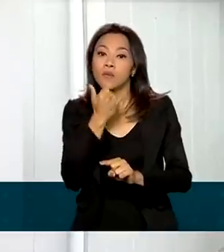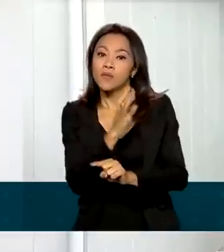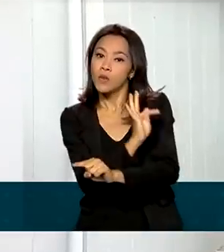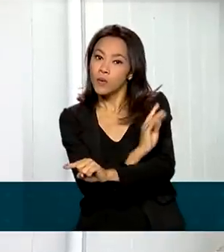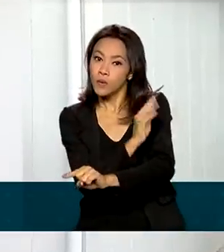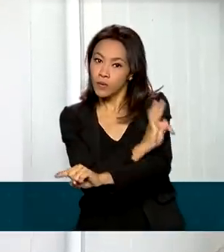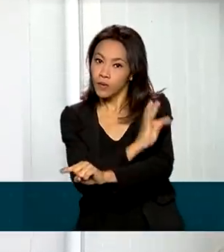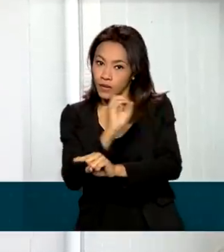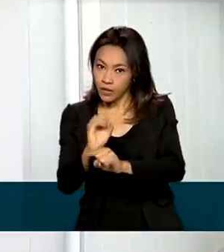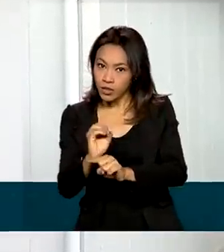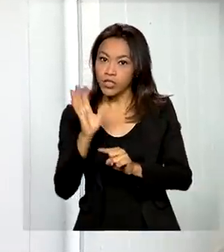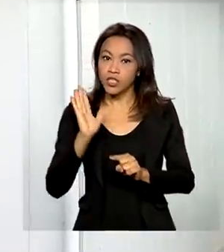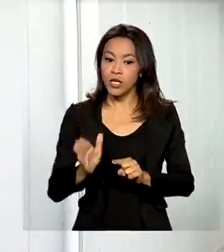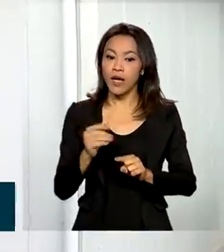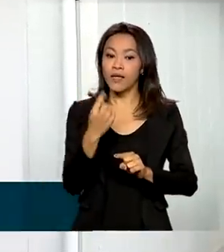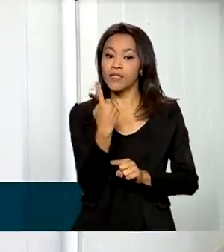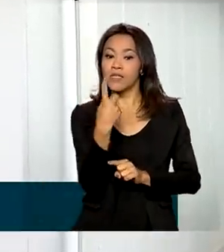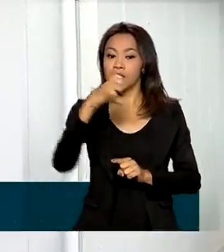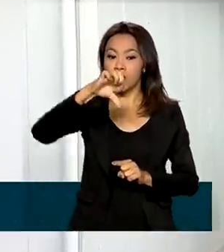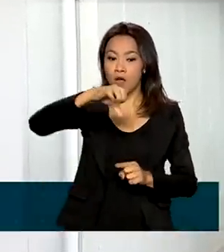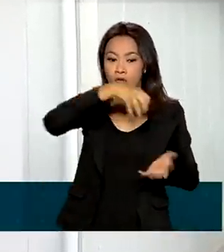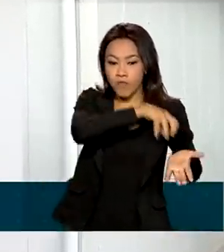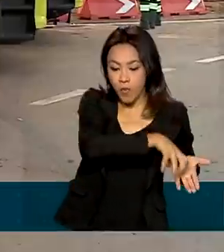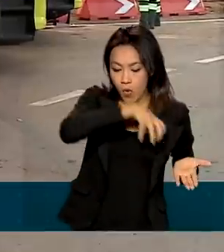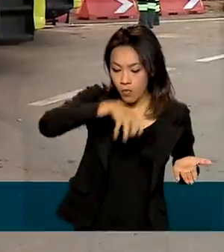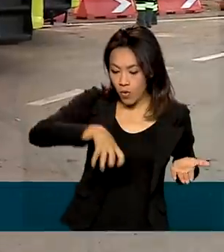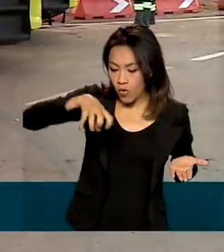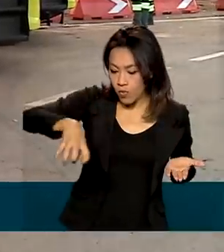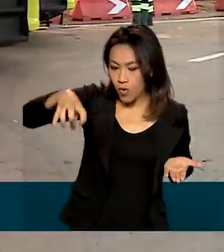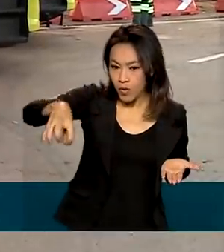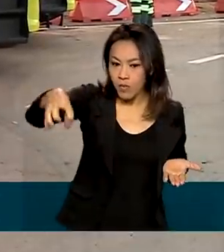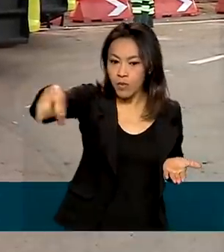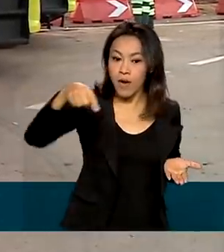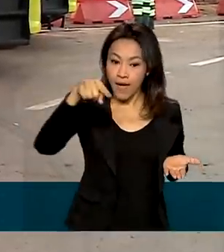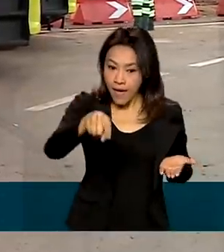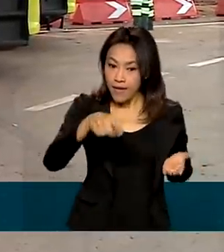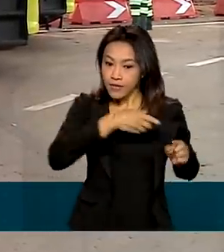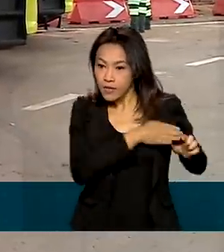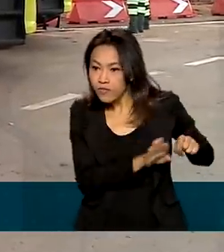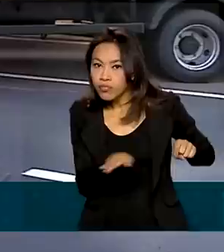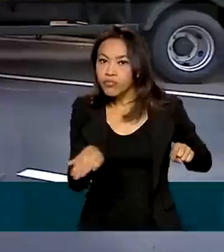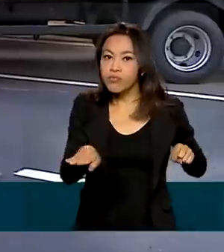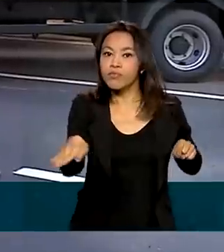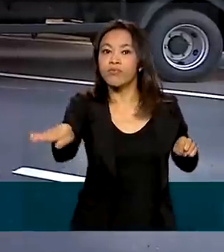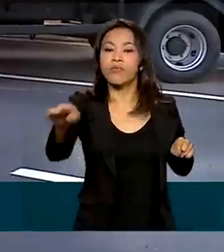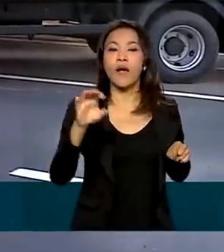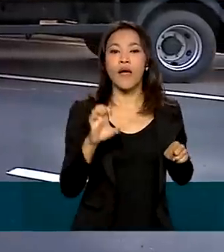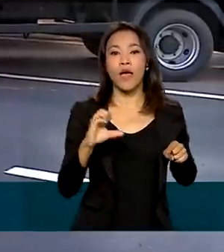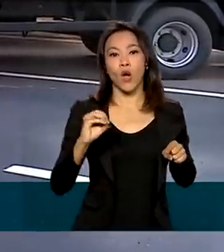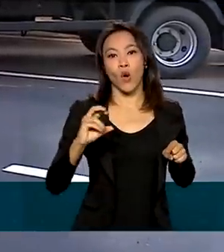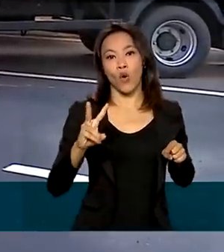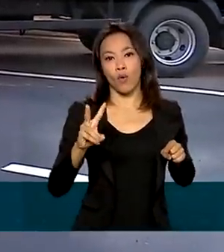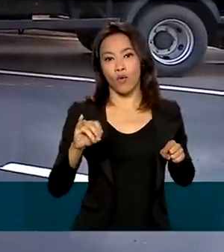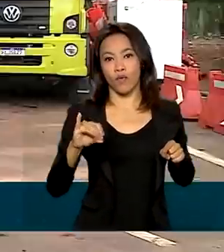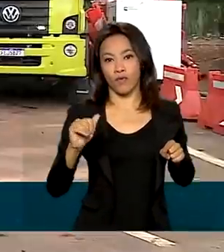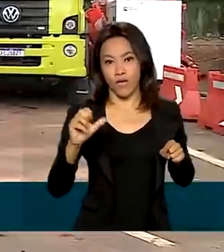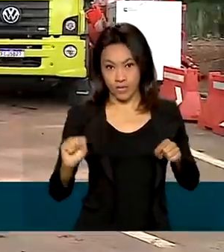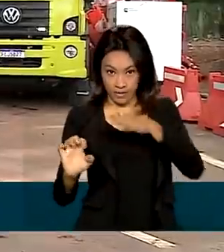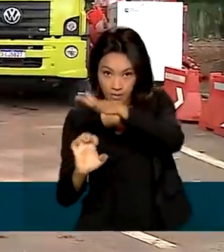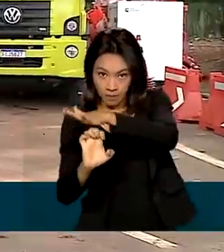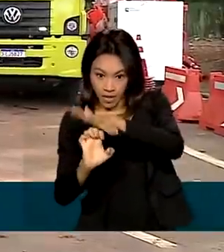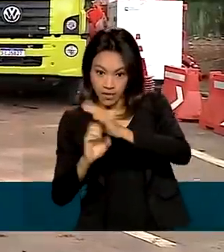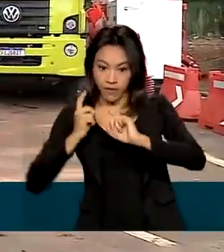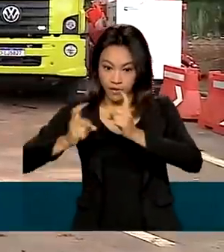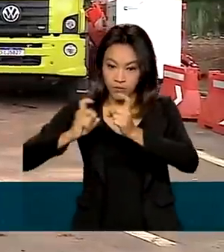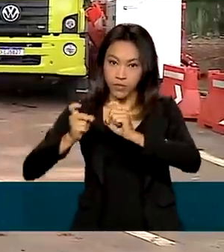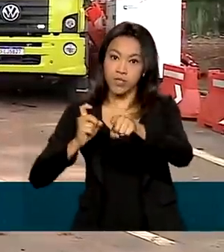foram instaladas 19 bases de serviços operacionais. A Ecovias, que vai administrar por 35 anos a rodovia, também